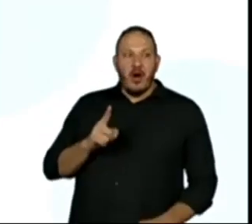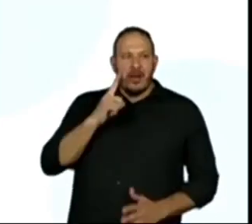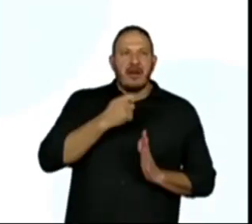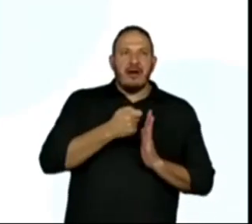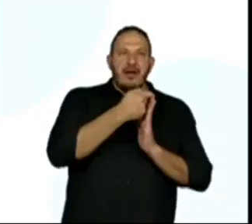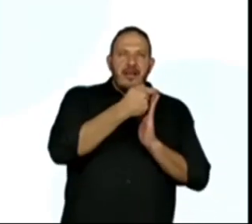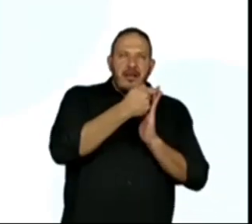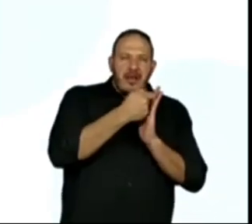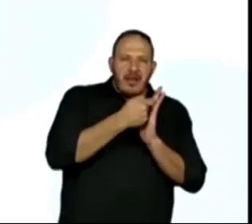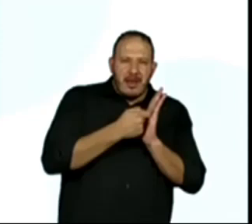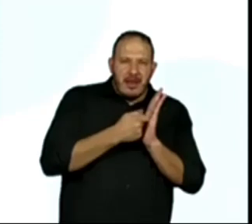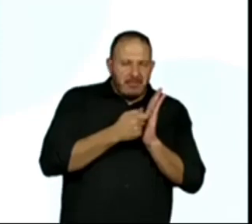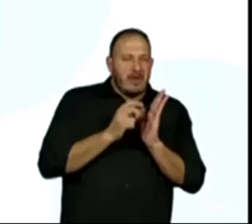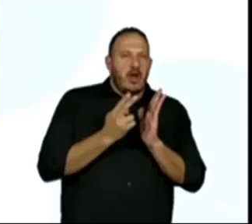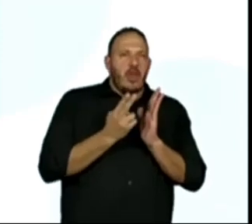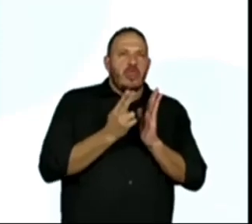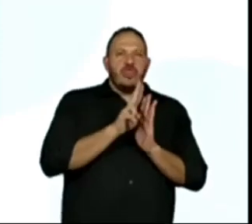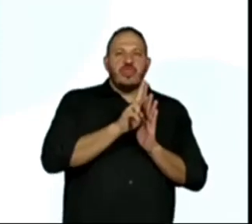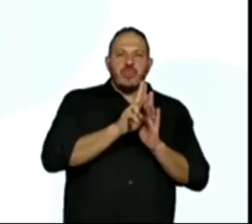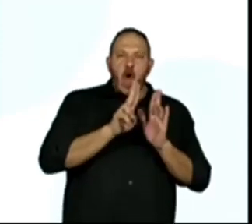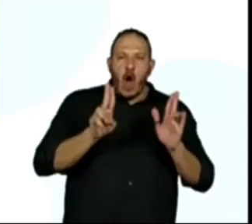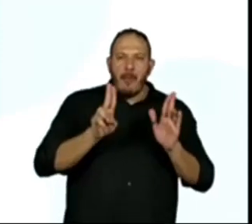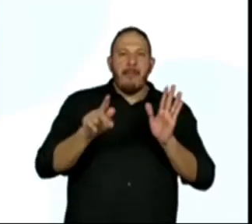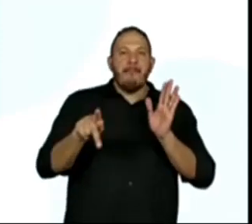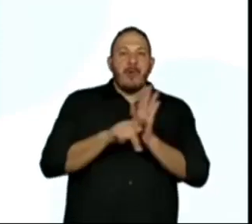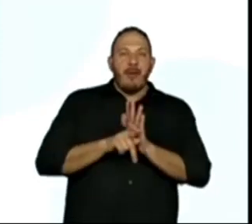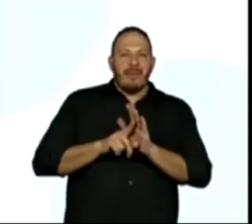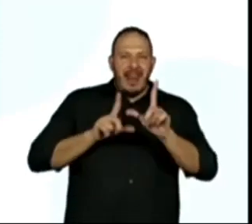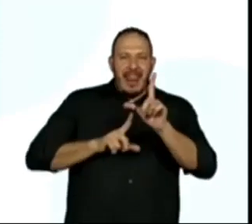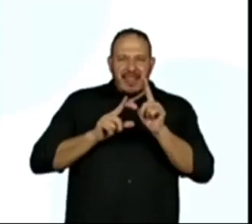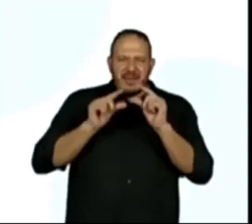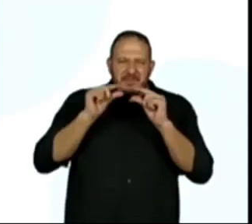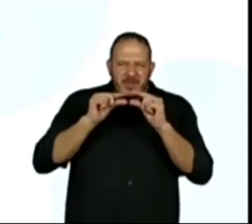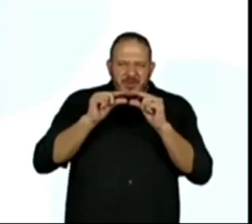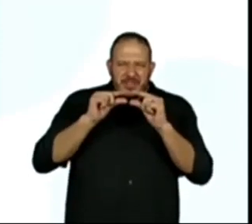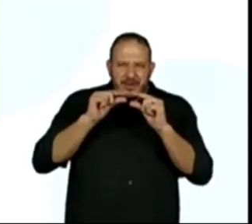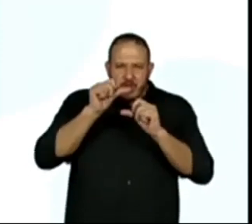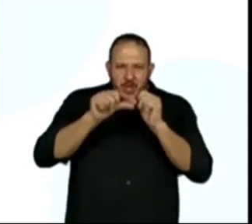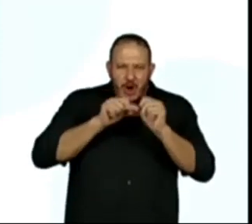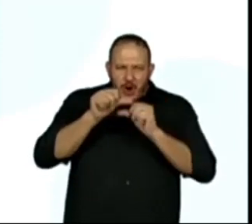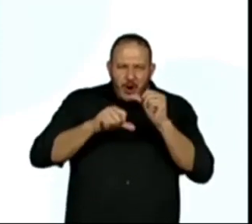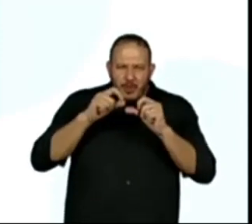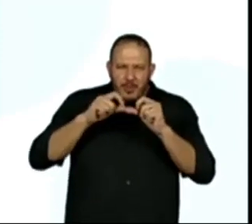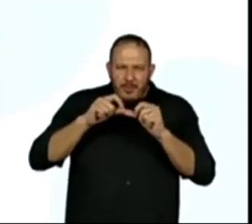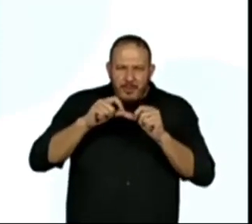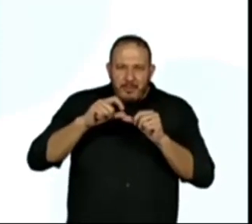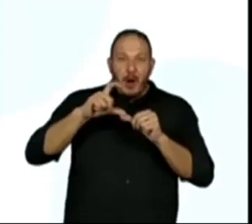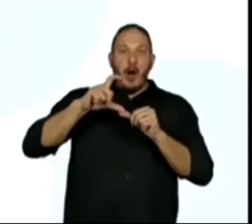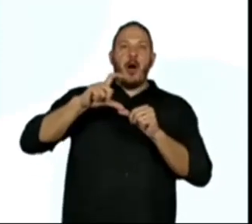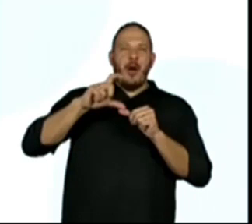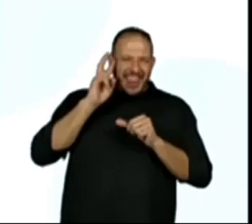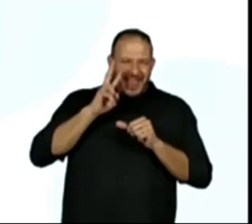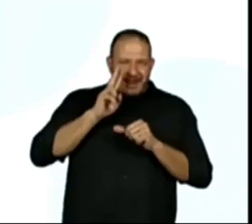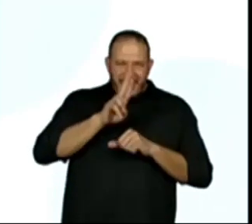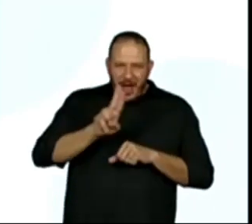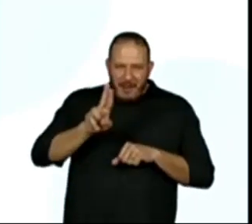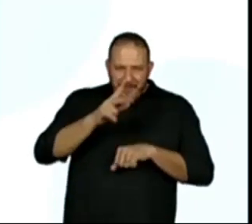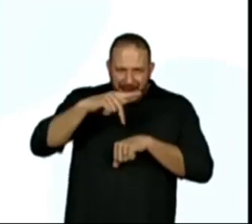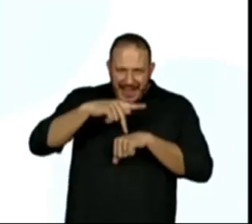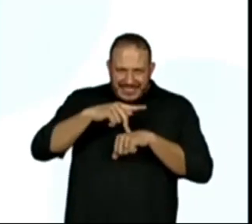Escreveu nomes próprios com letra maiúscula? Nós corrigimos as letras